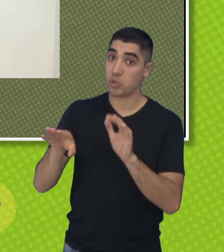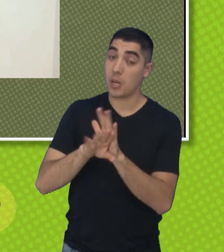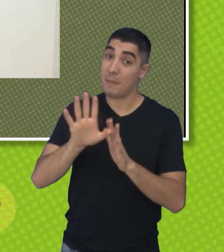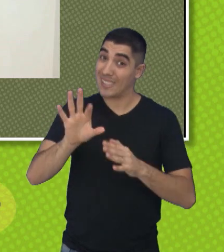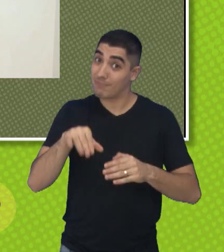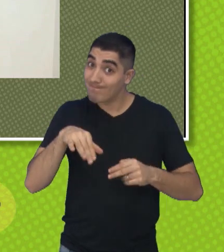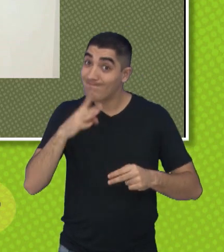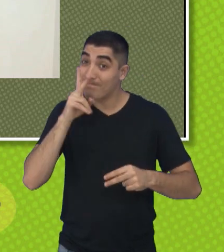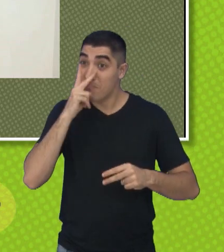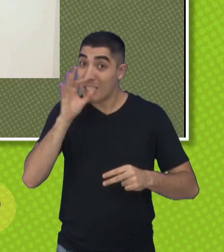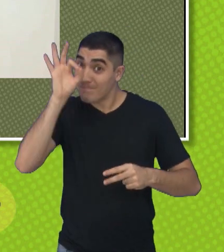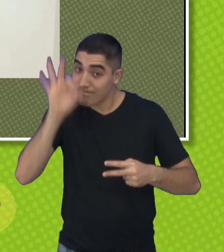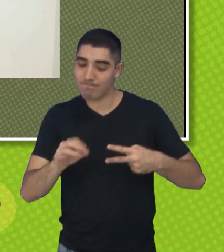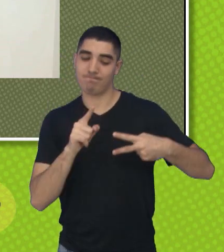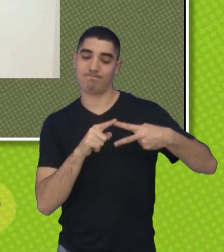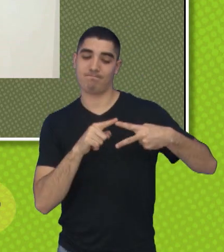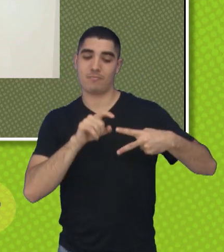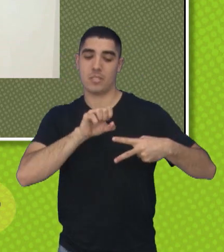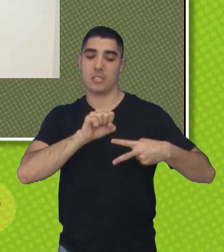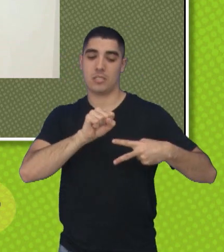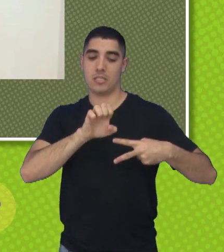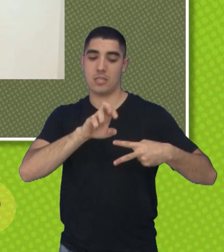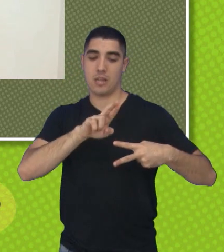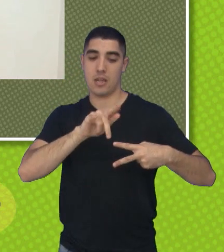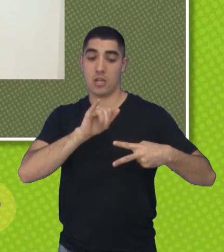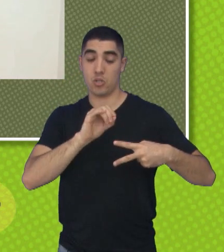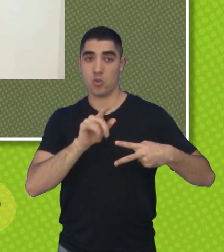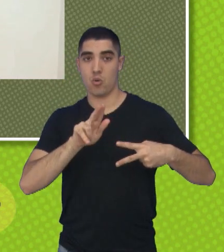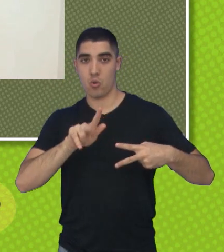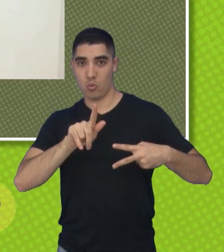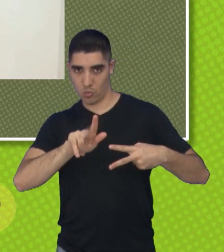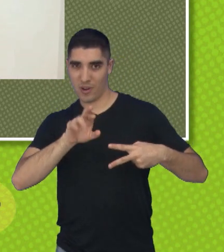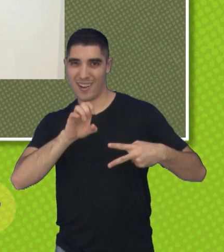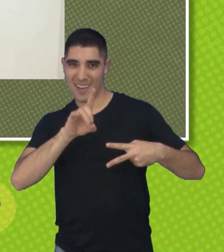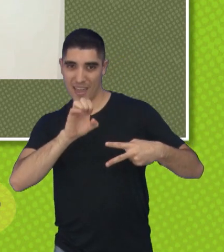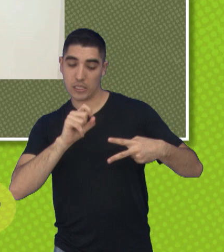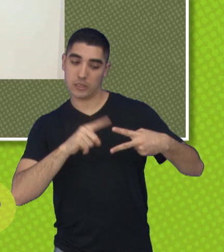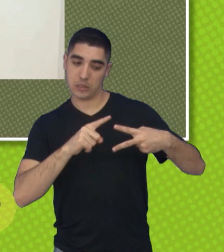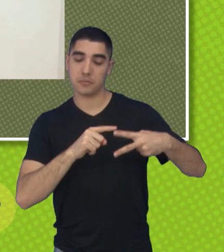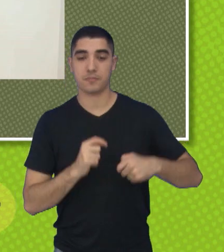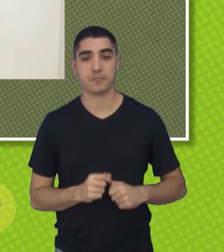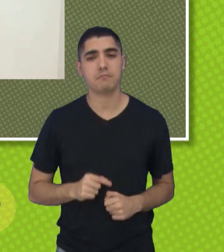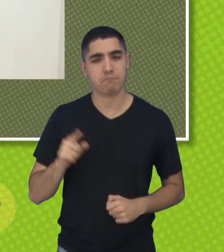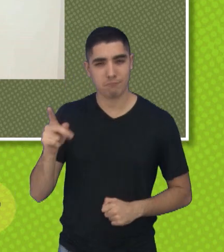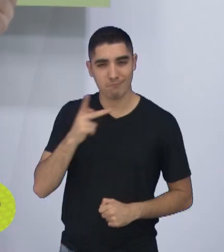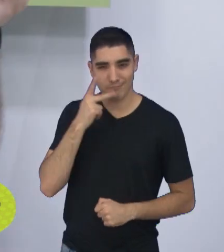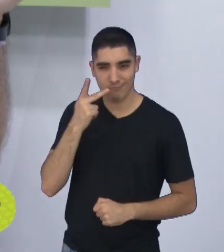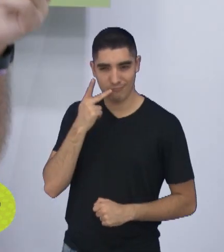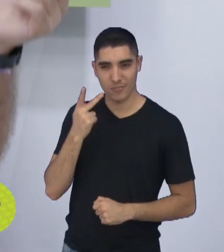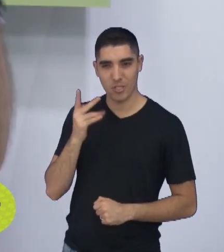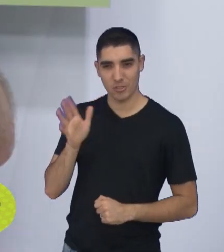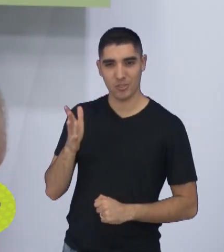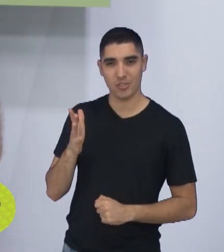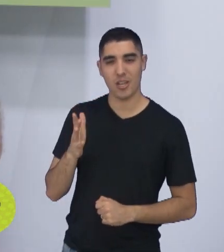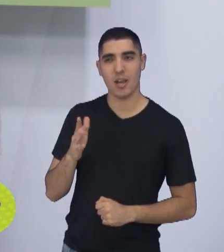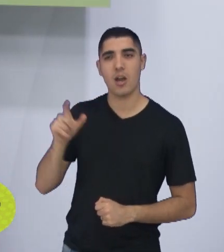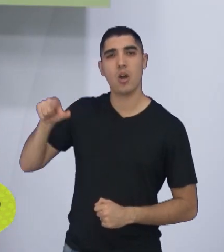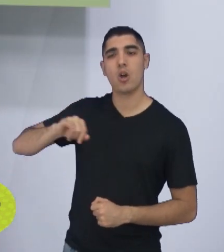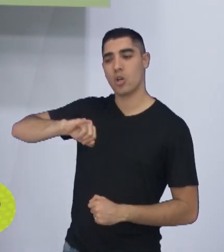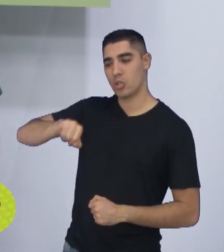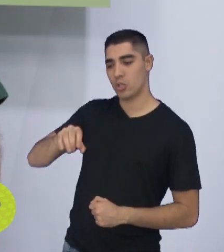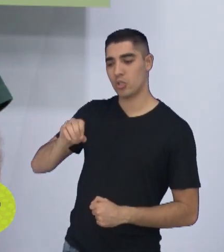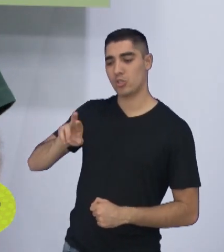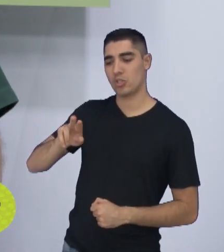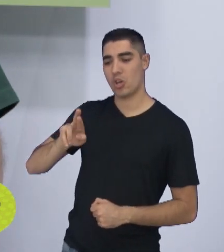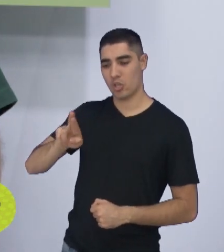realmente, é o do Sérgio Guedes, que a gente viu anteriormente, Brudão. É, você falou da goleada, o Juventus sofreu, é na verdade, o Jorginho tinha sido demitido,